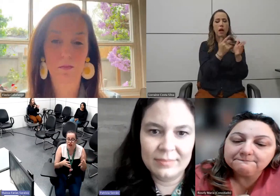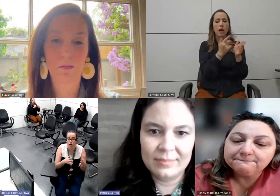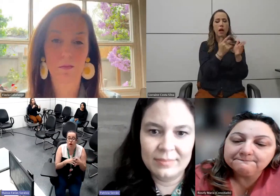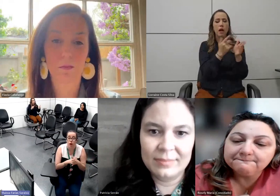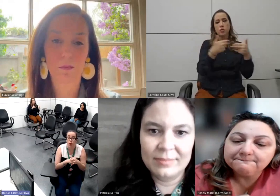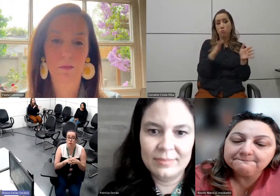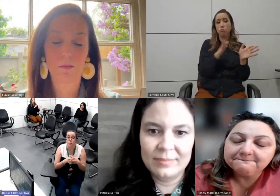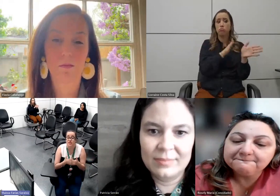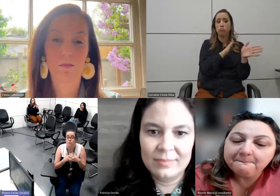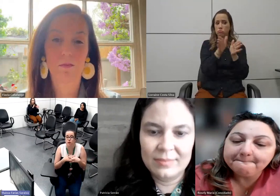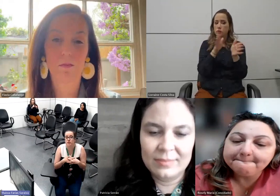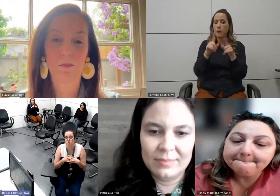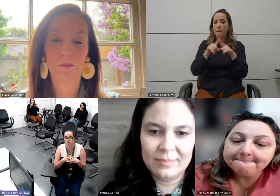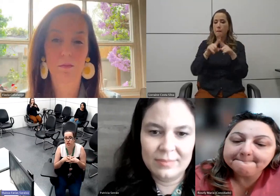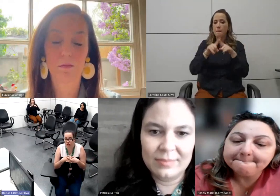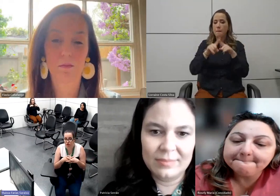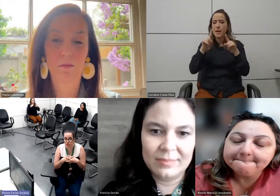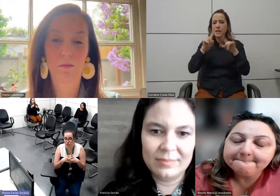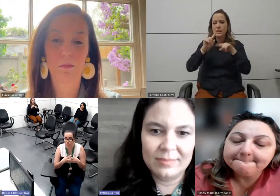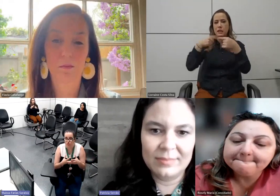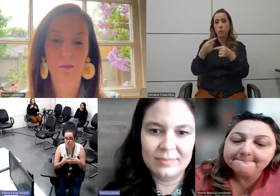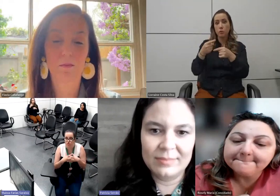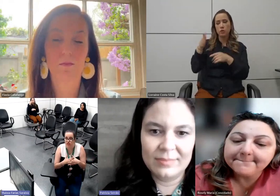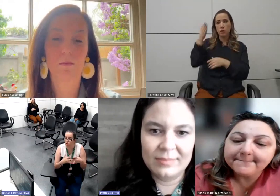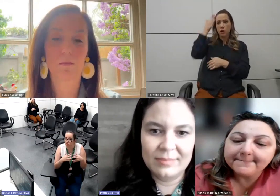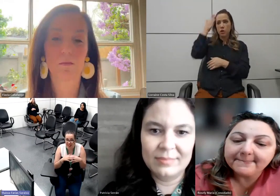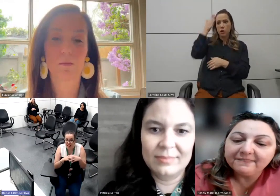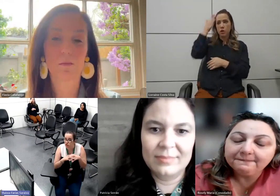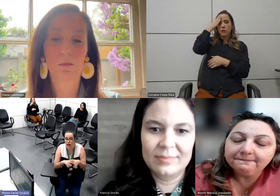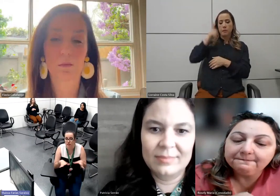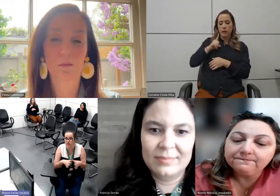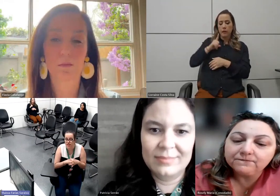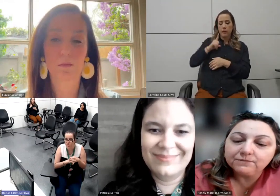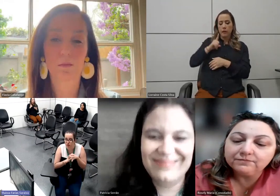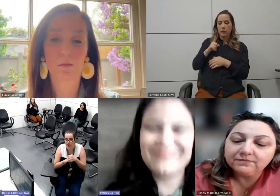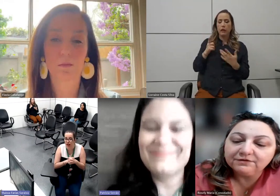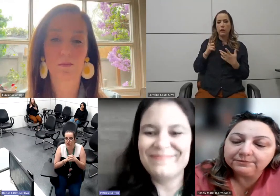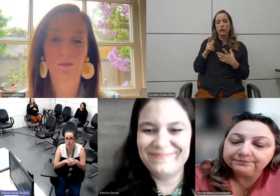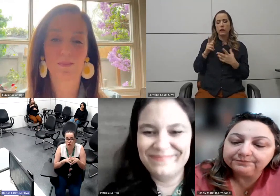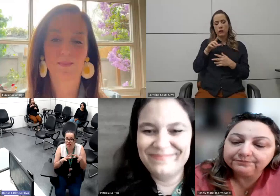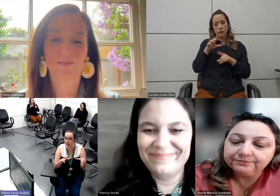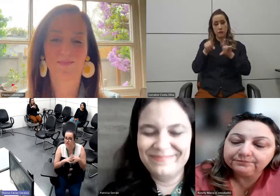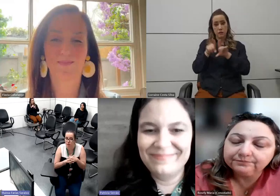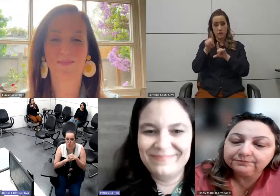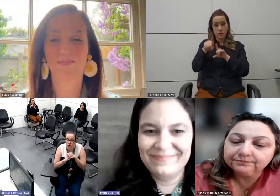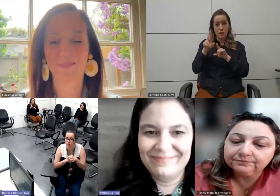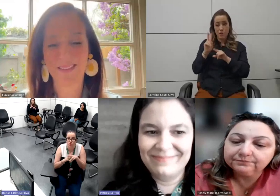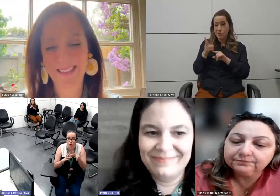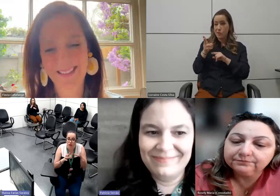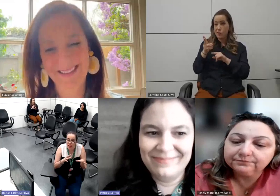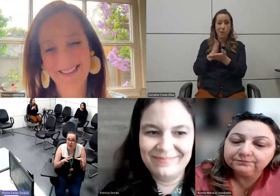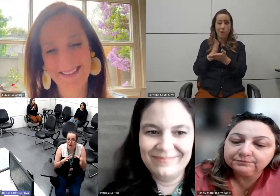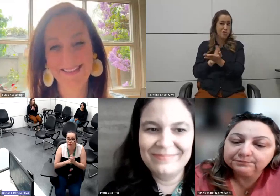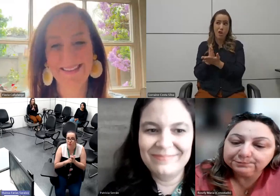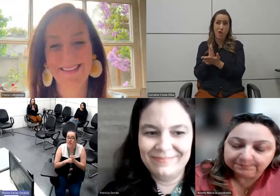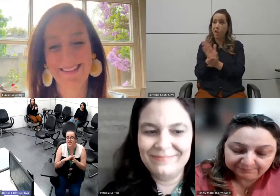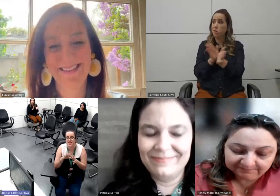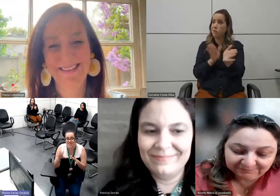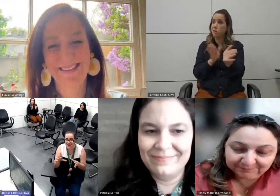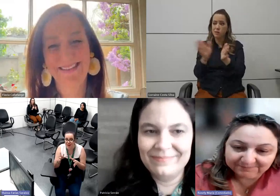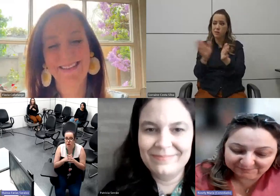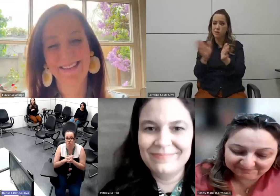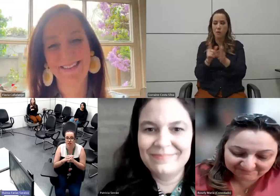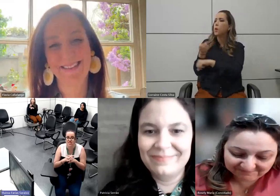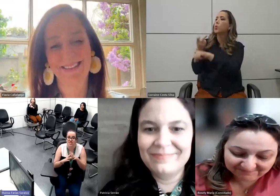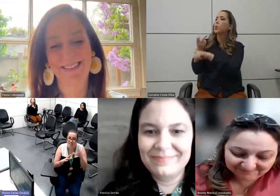acessíveis e tal, mas depois do meu diagnóstico eu costumo dizer que eu virei a chata da acessibilidade. Eu sou aquela que está procurando onde o banheiro,